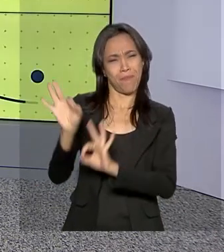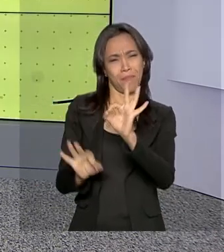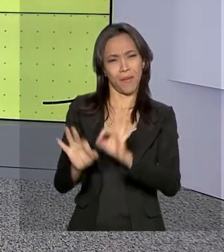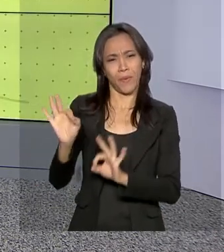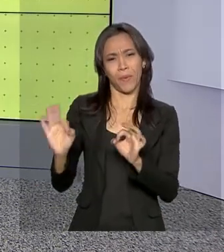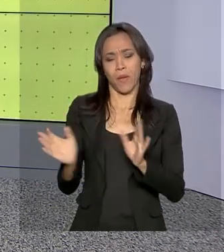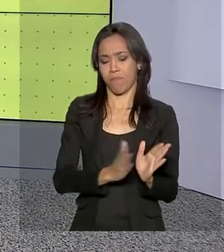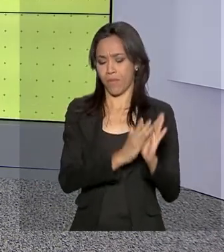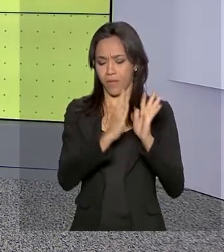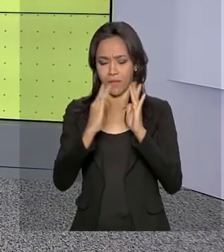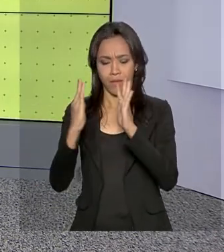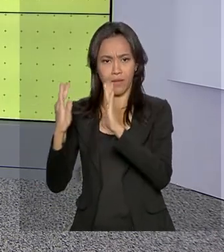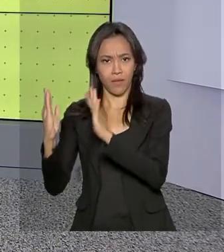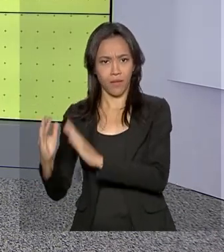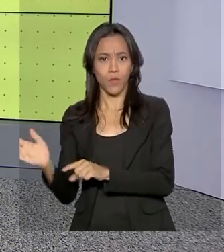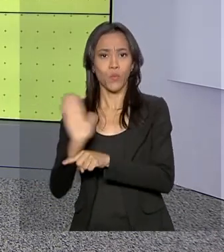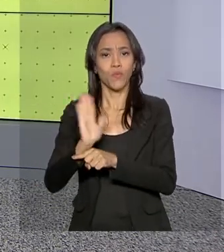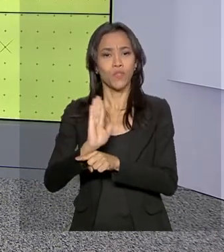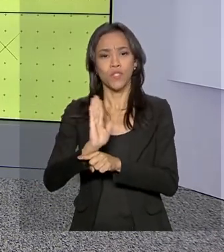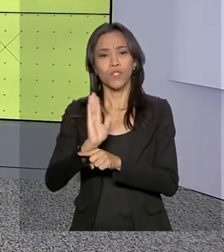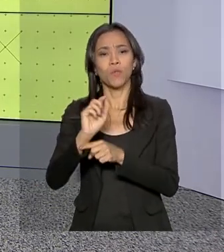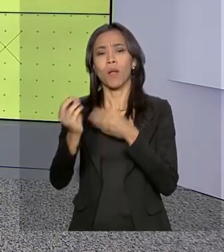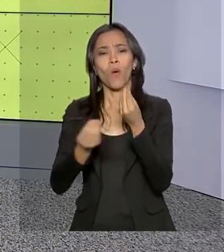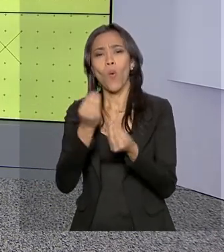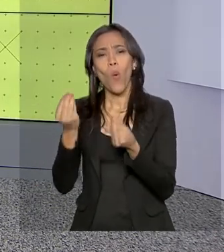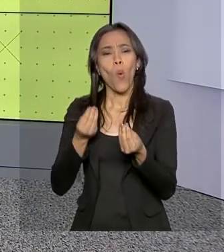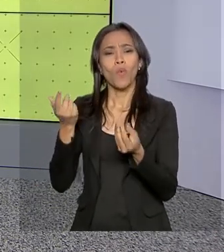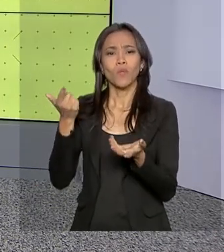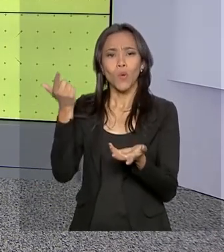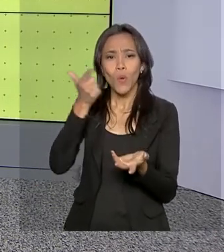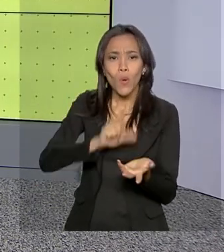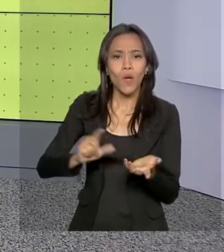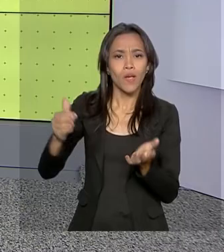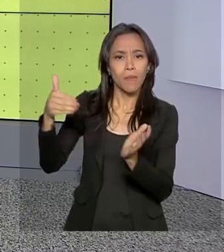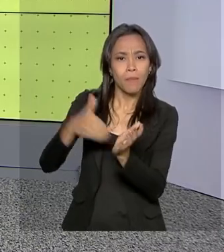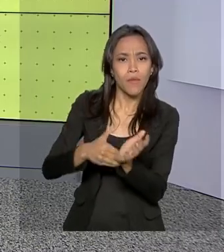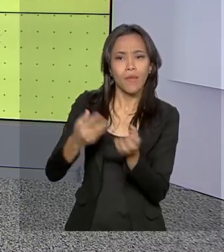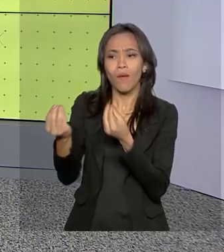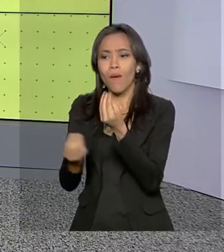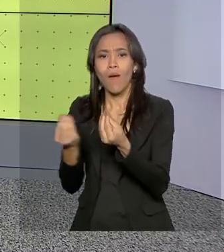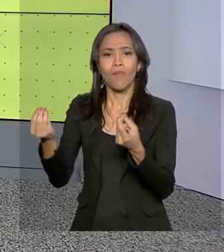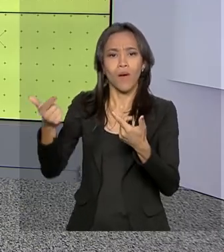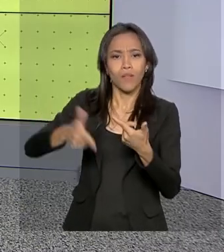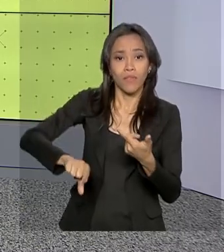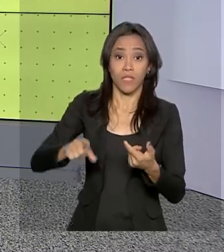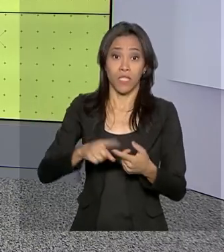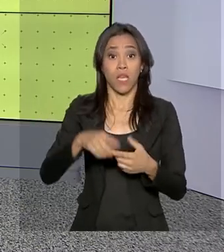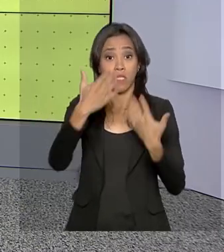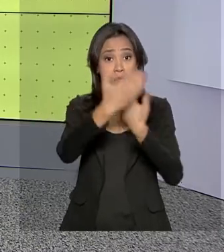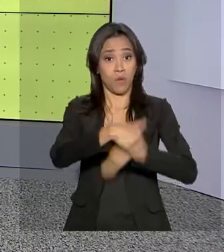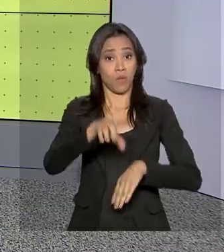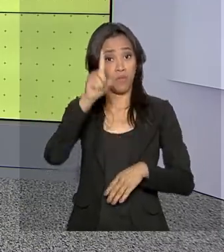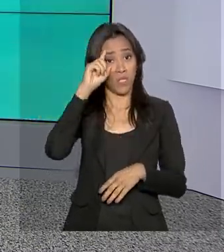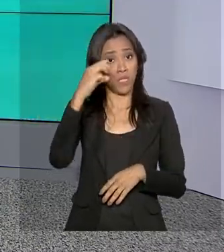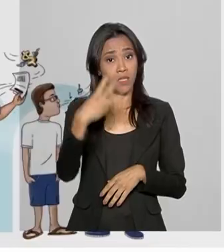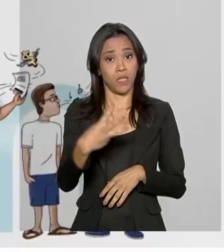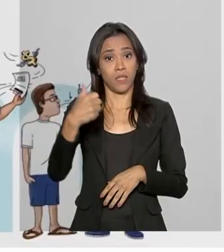auxiliar os candidatos na recuperação desses dados. E as provas estão marcadas para os dias 3 e 10 de novembro.